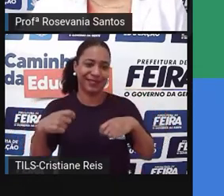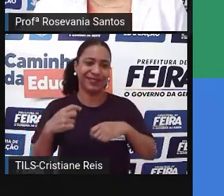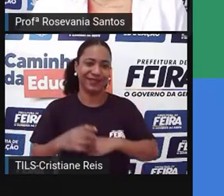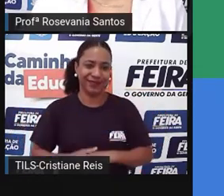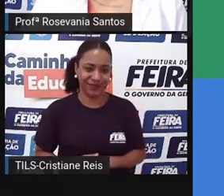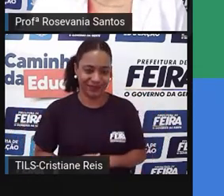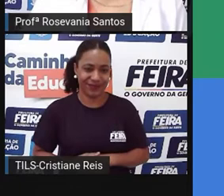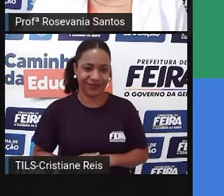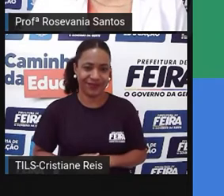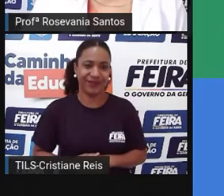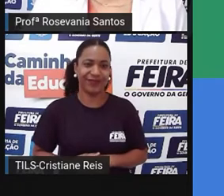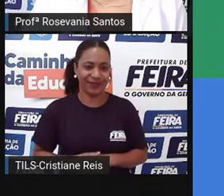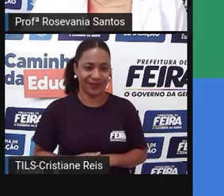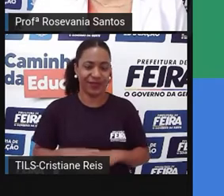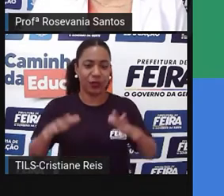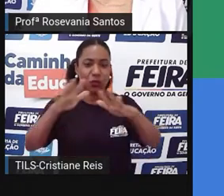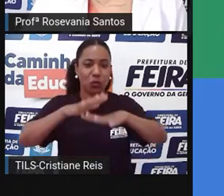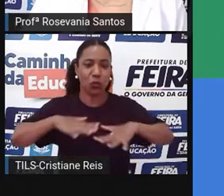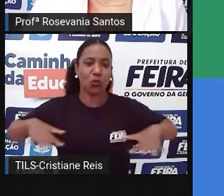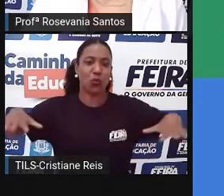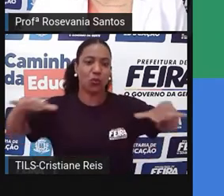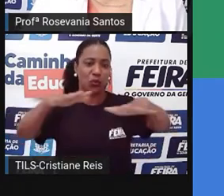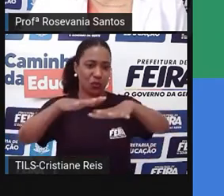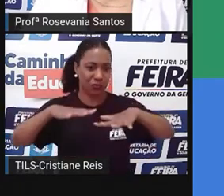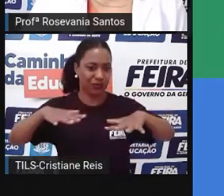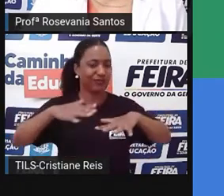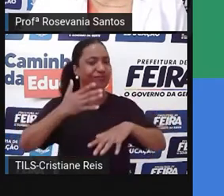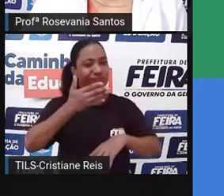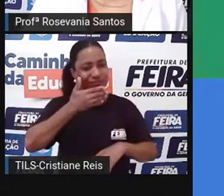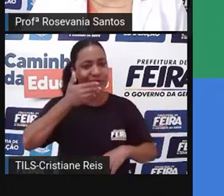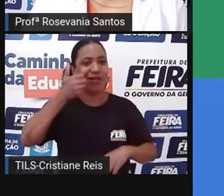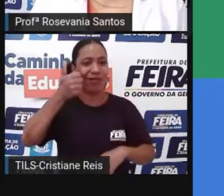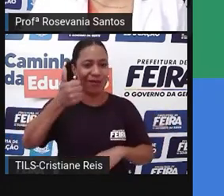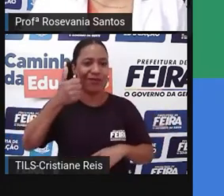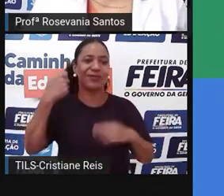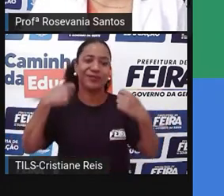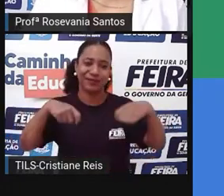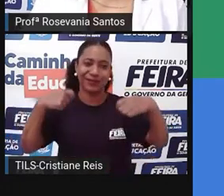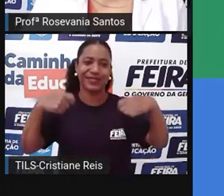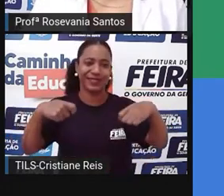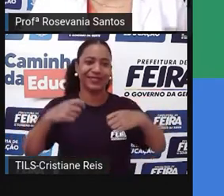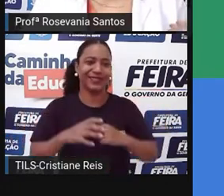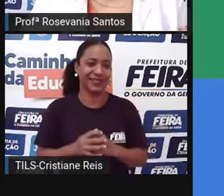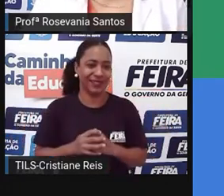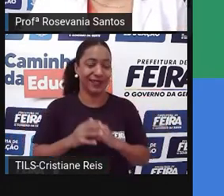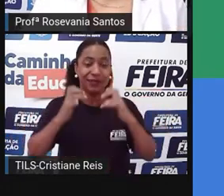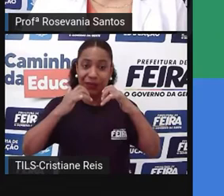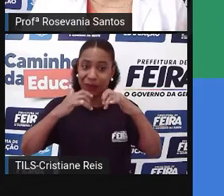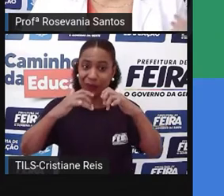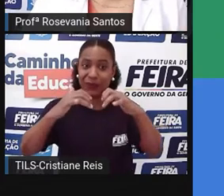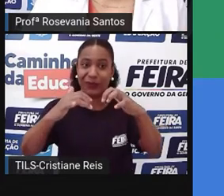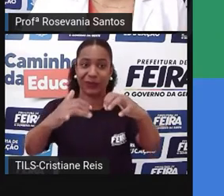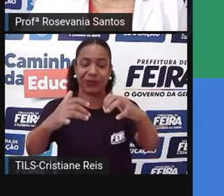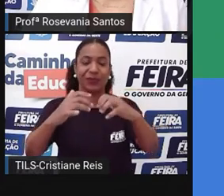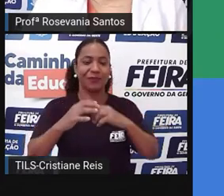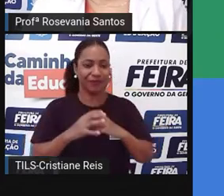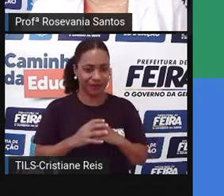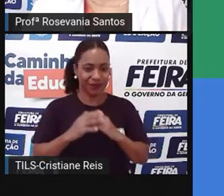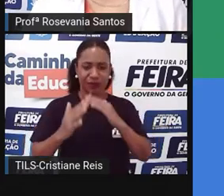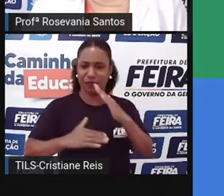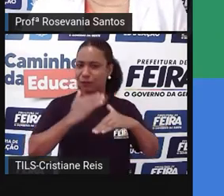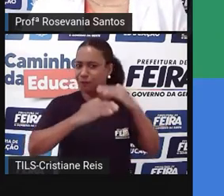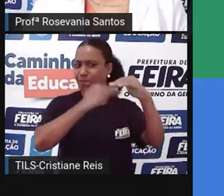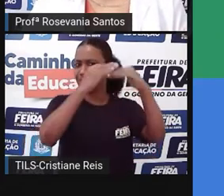esse espaço aí, para que tenha mais irrigação, para que essa irrigação venha a